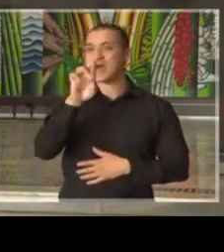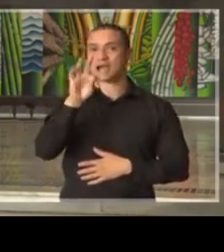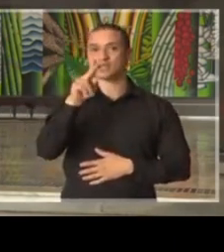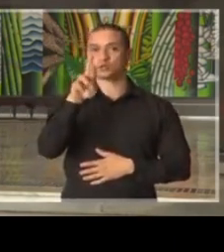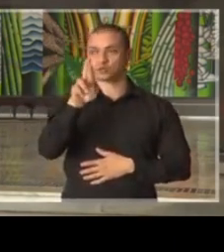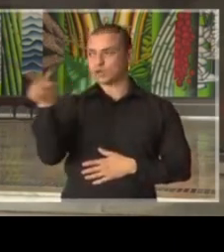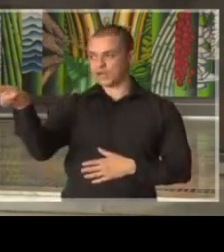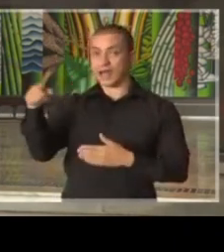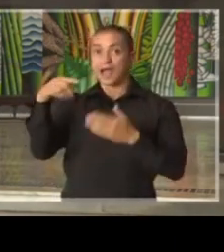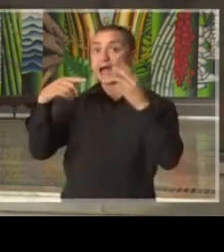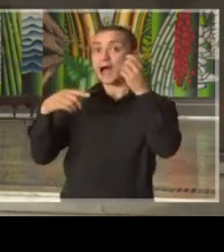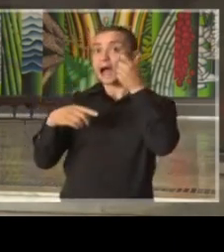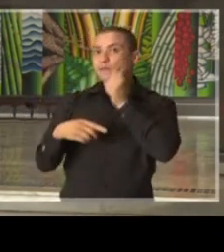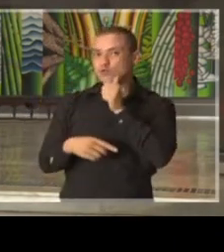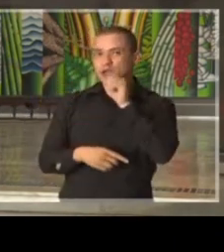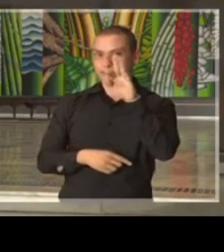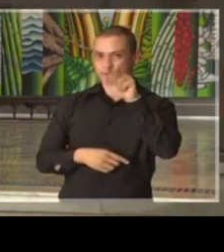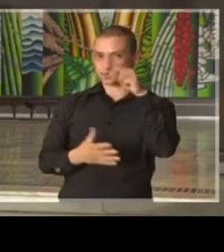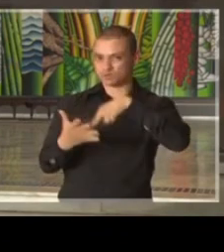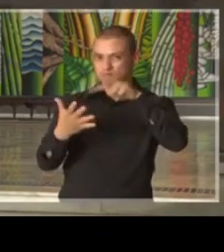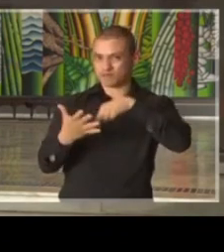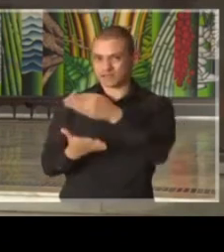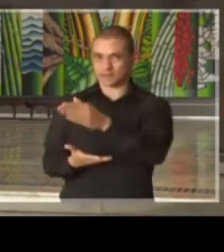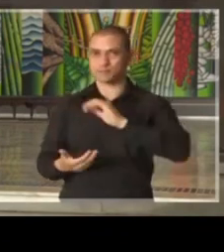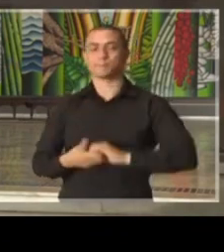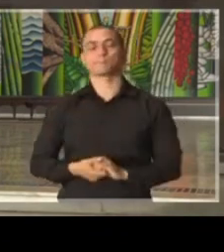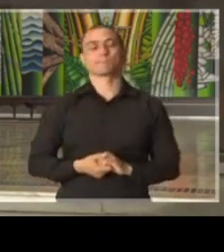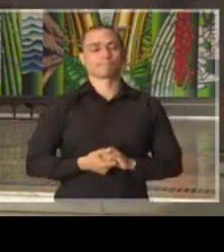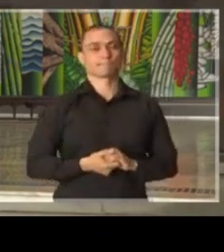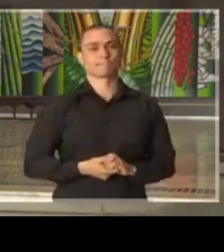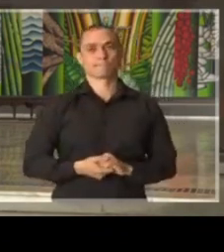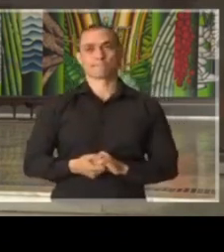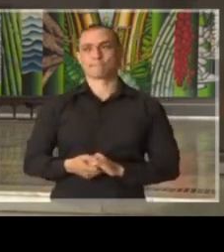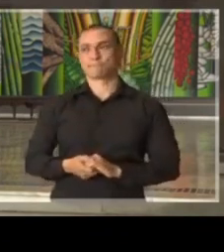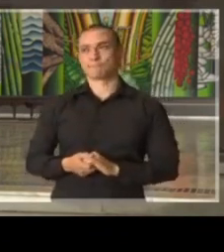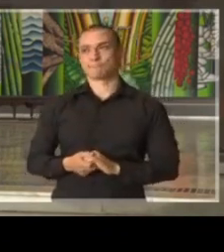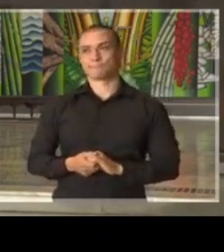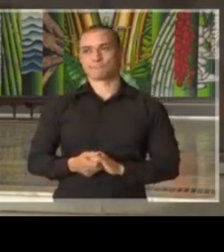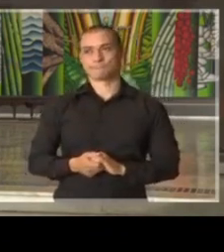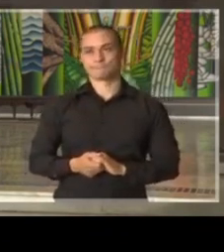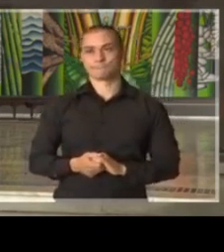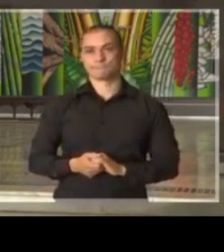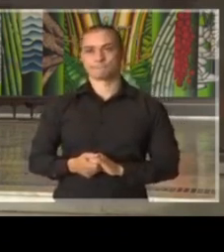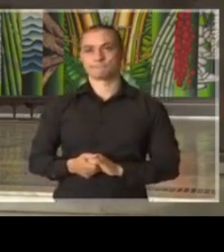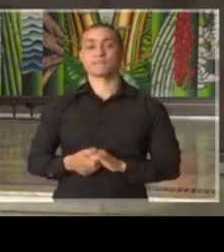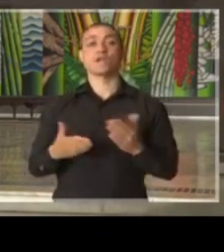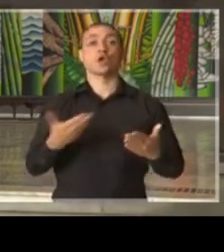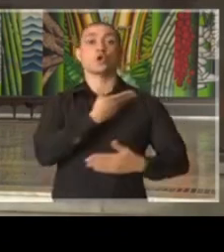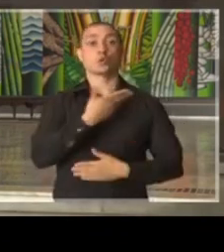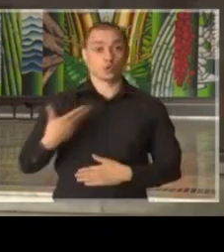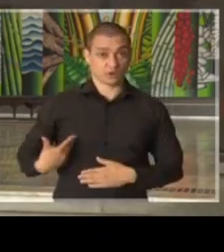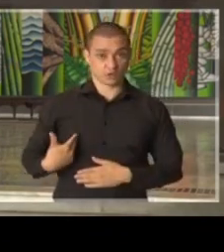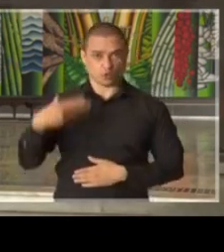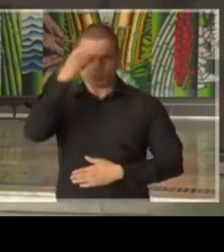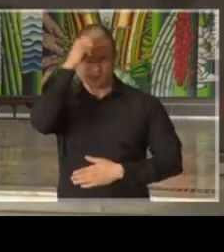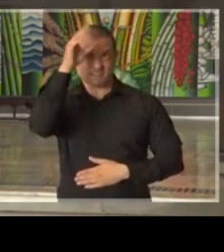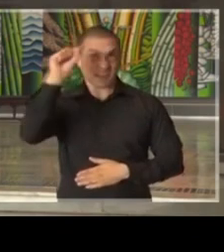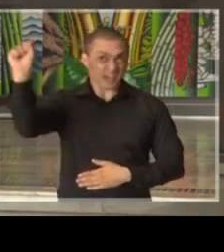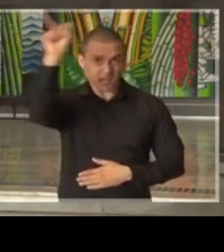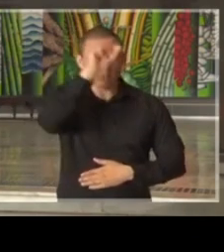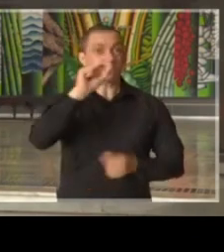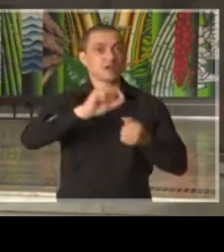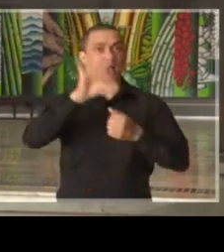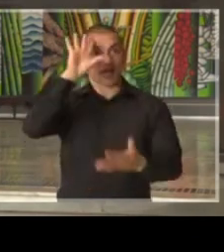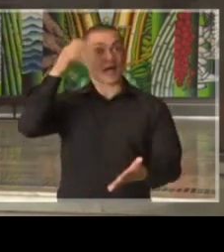jornalista Bruna Fasano que, por favor, leia a pergunta do Arthur Rodrigues da Folha. Bruna. Governadores e prefeitos estão tomando